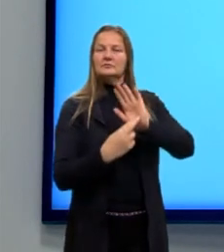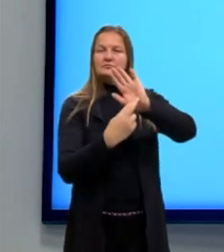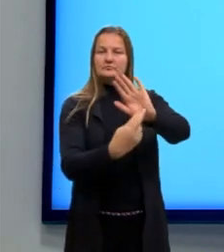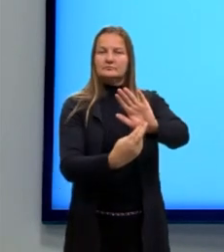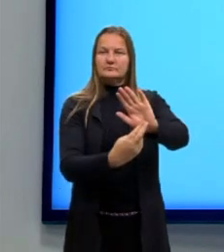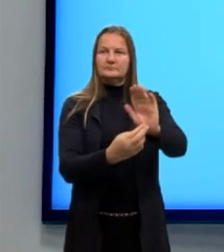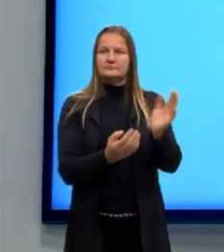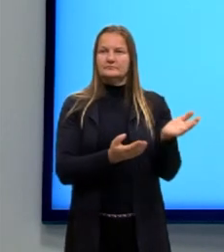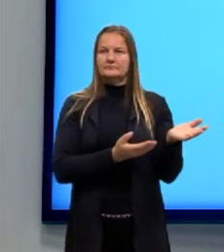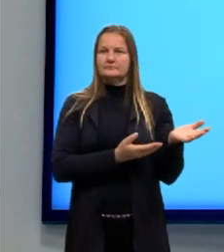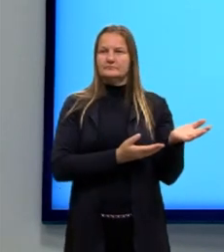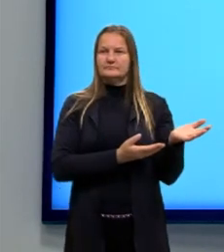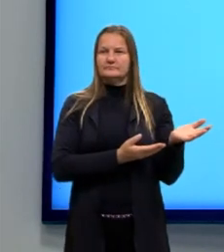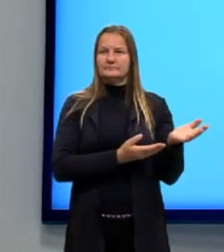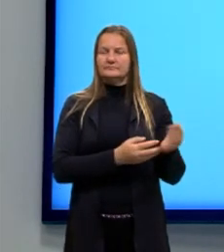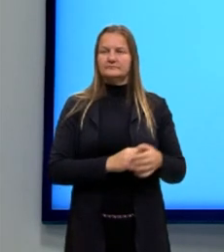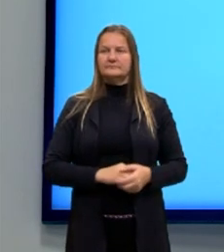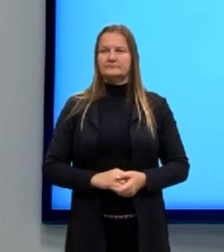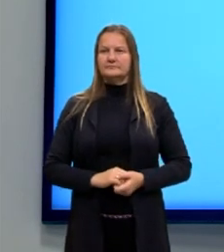assim, dessa forma.